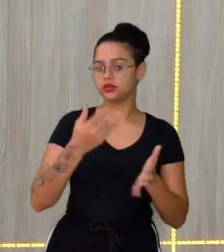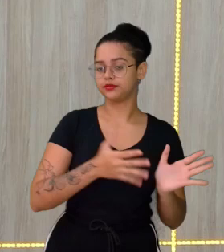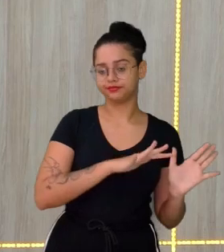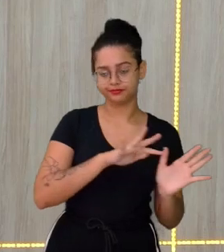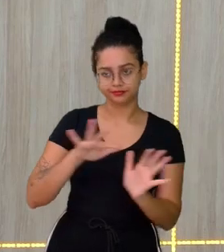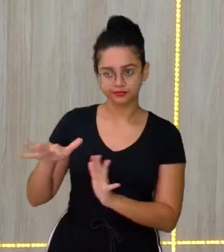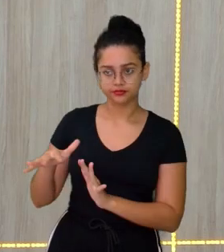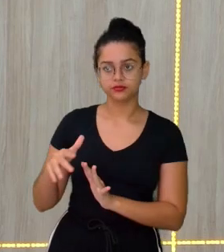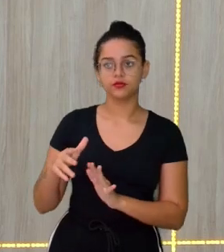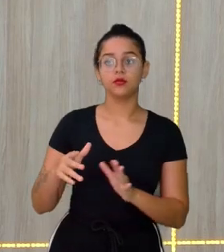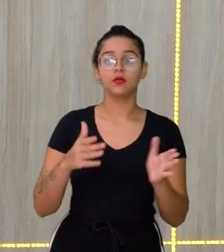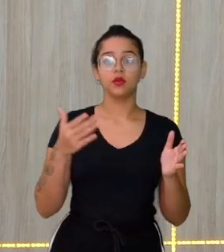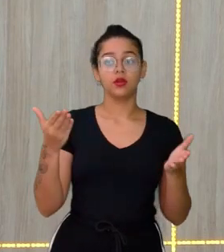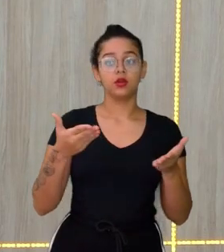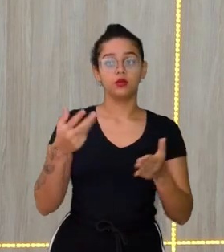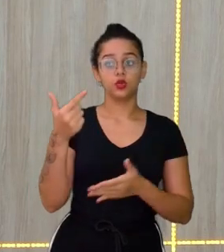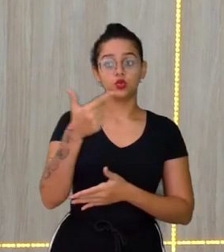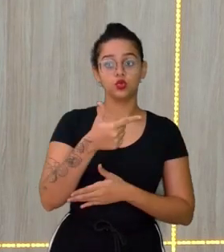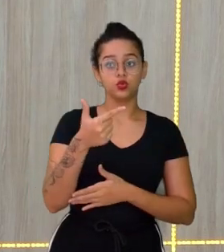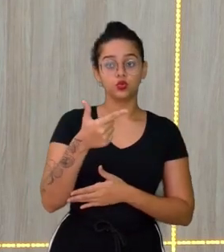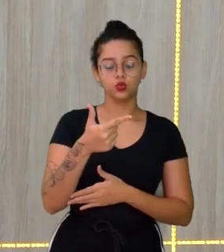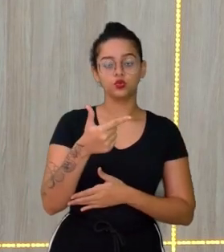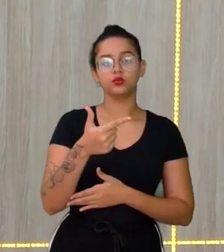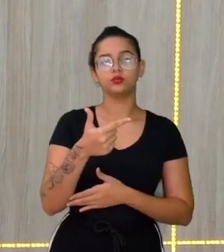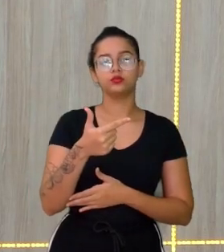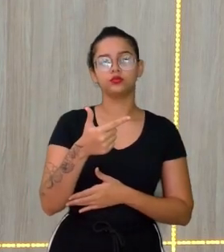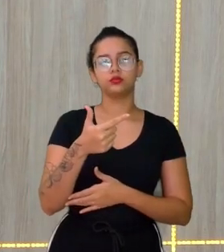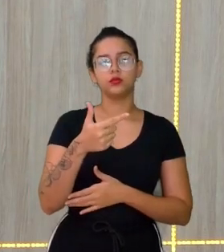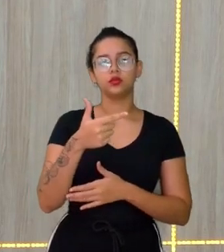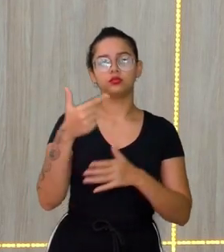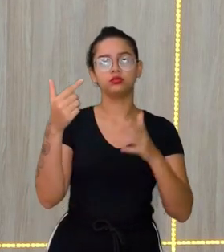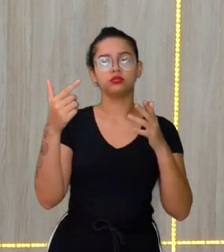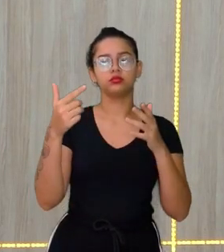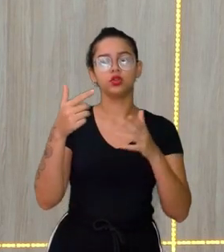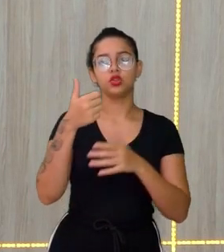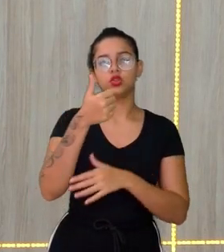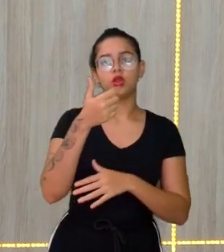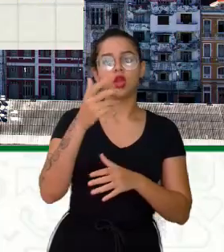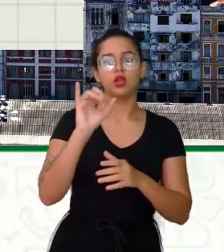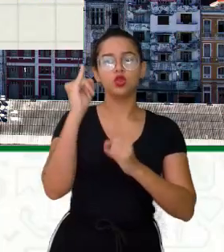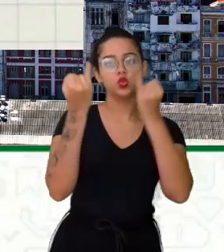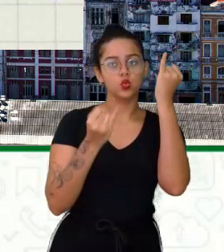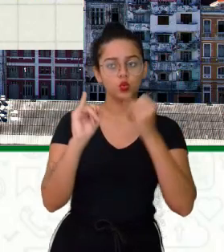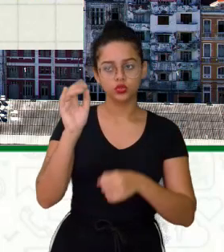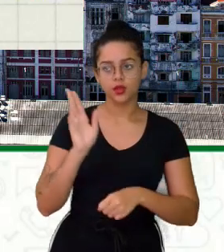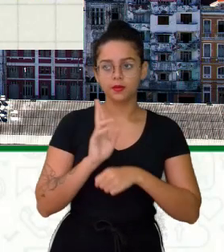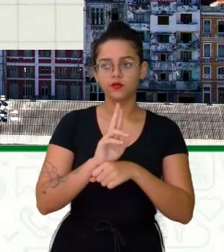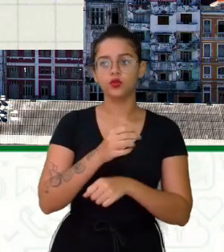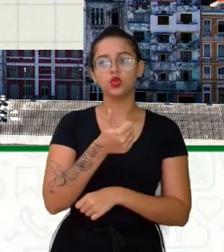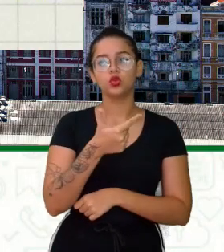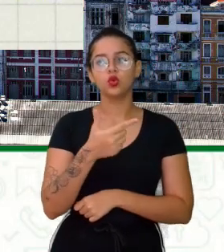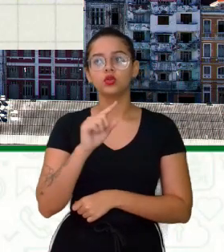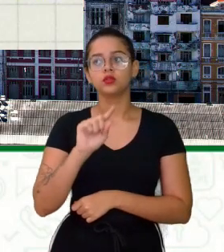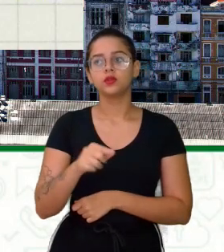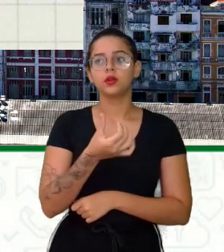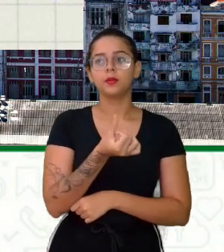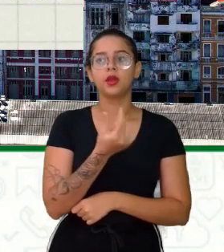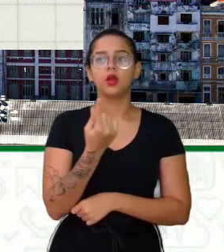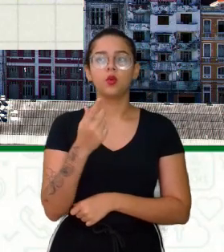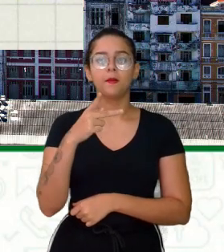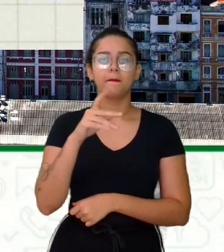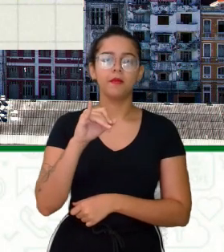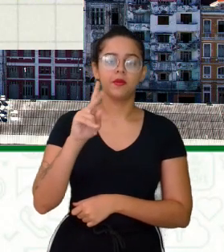Representa apenas 12,61 Do PIB